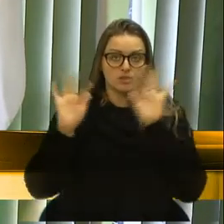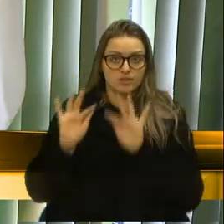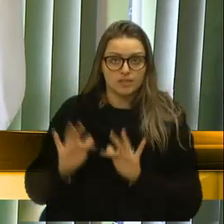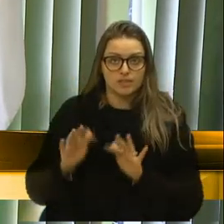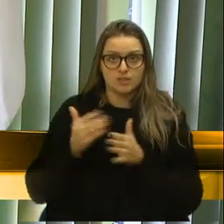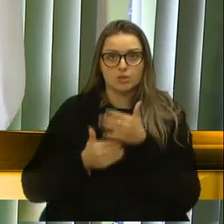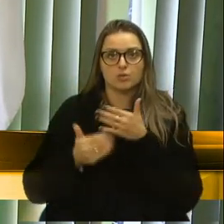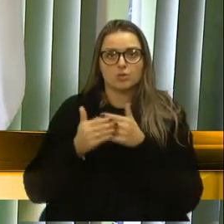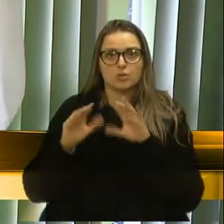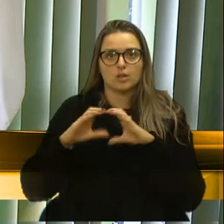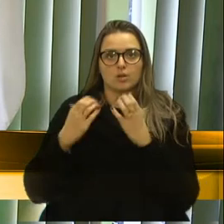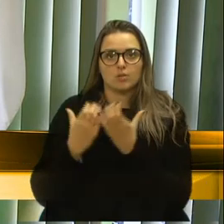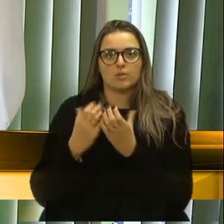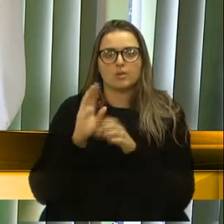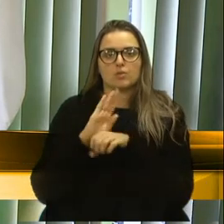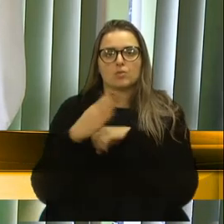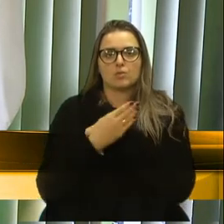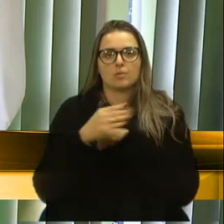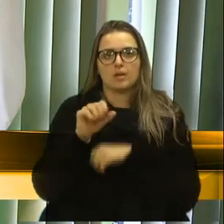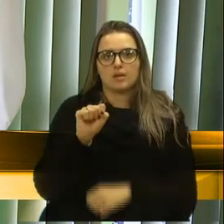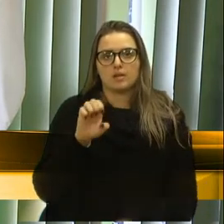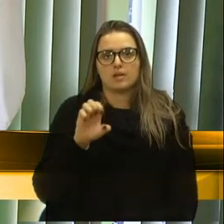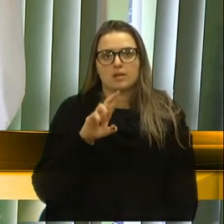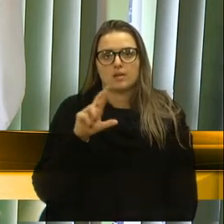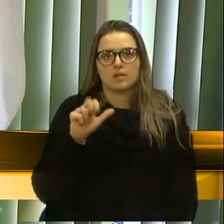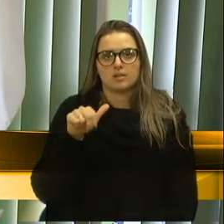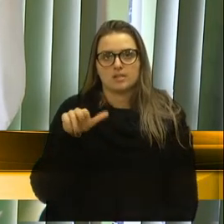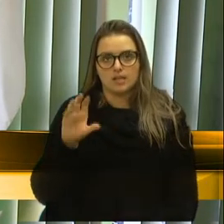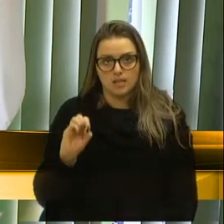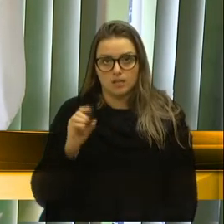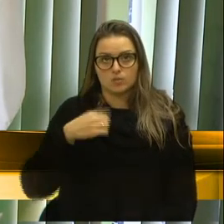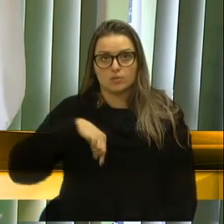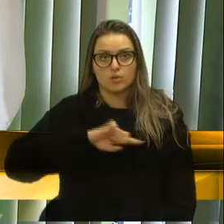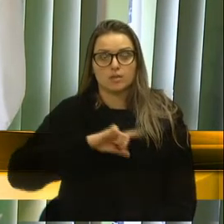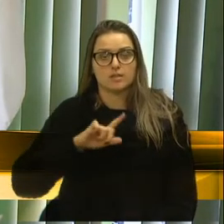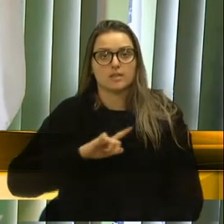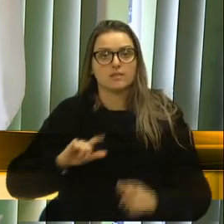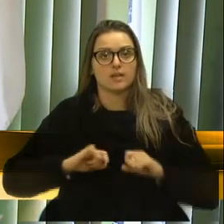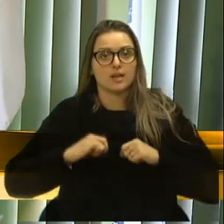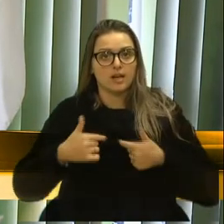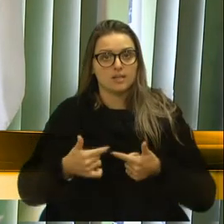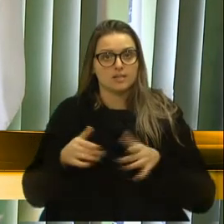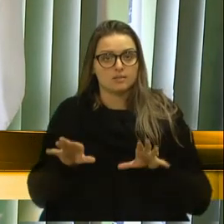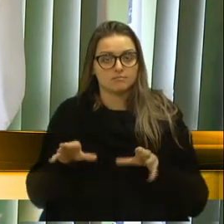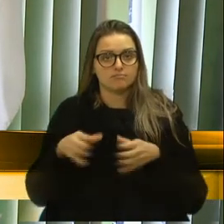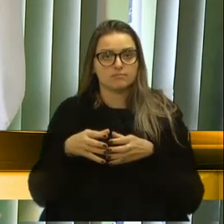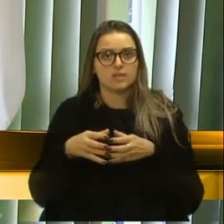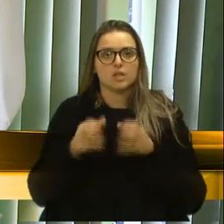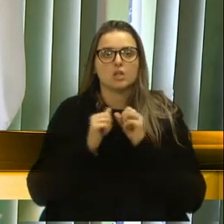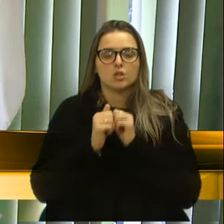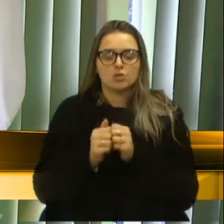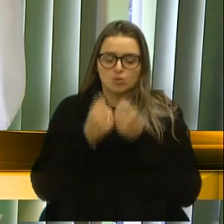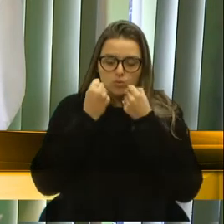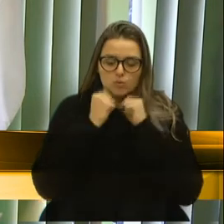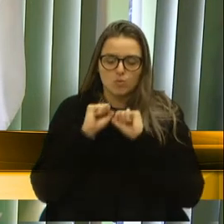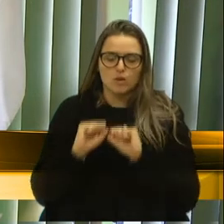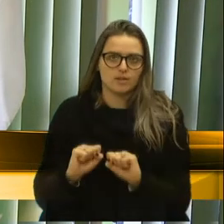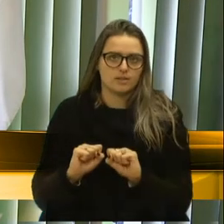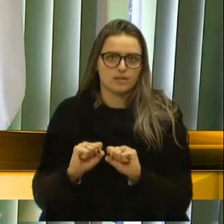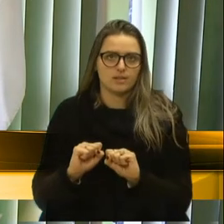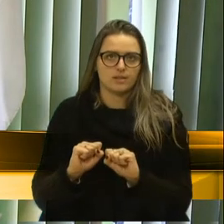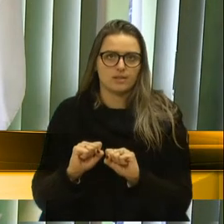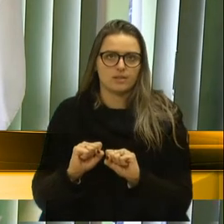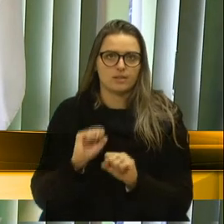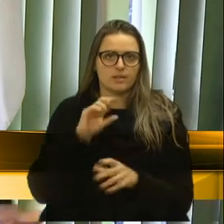comunidade do bairro Serrano, fomos contemplados aí com a ação em conjunto com a secretaria aí